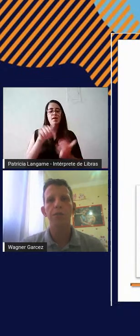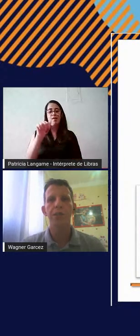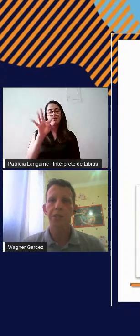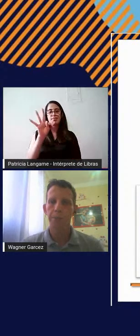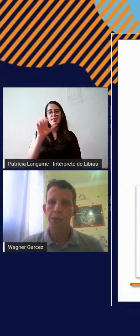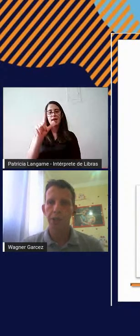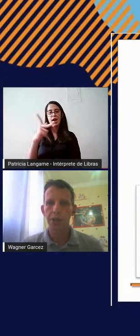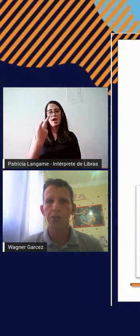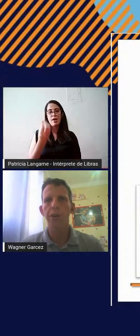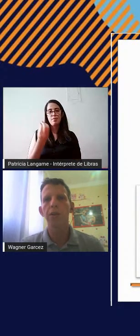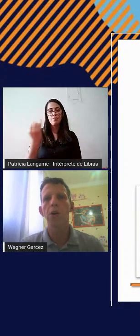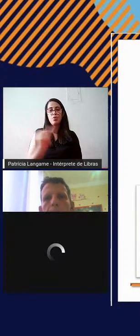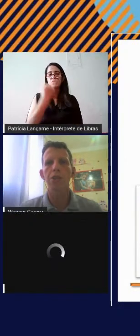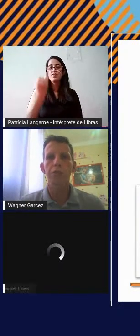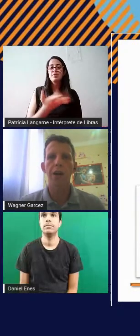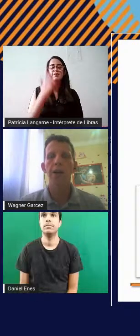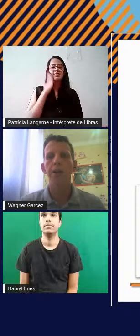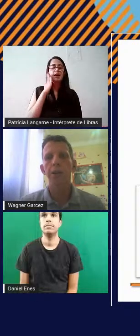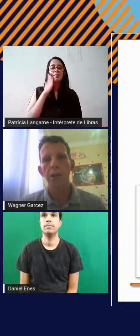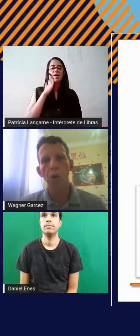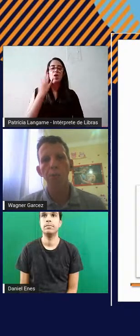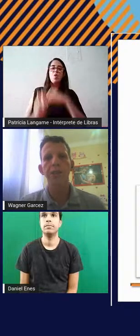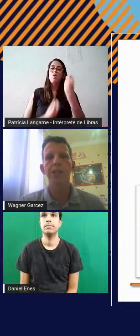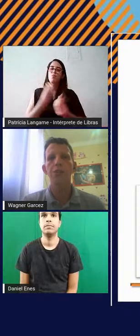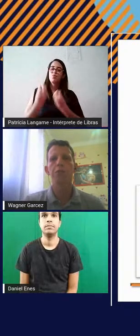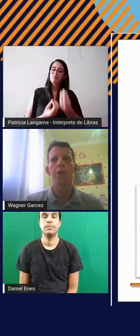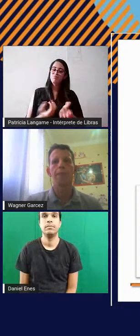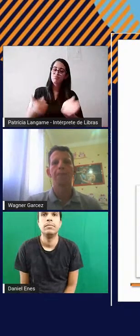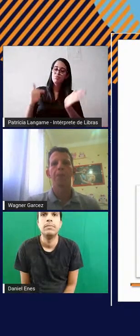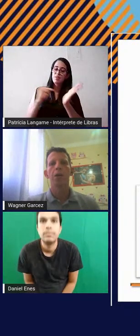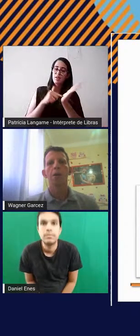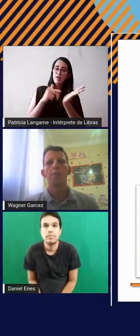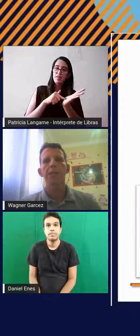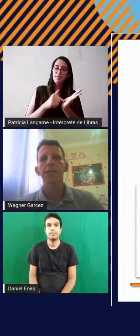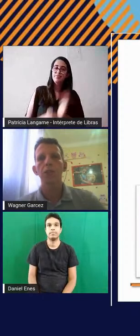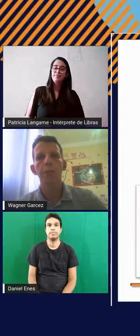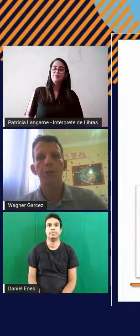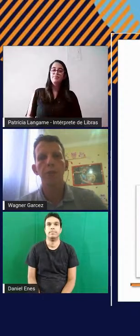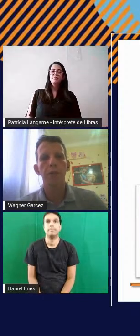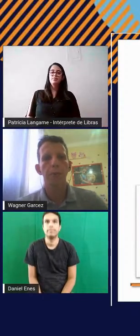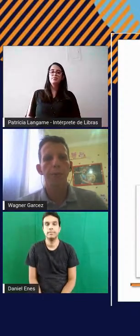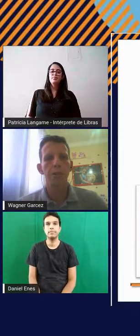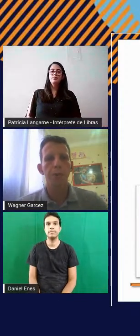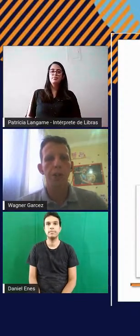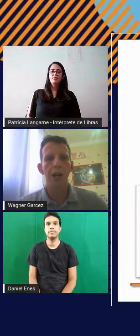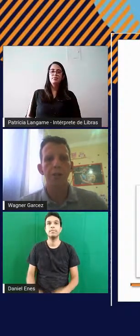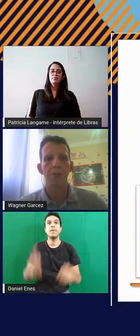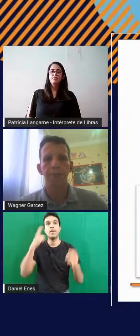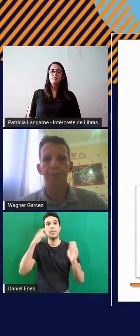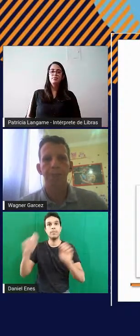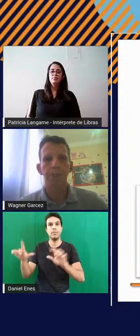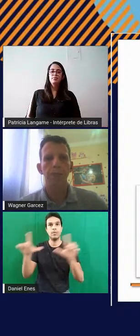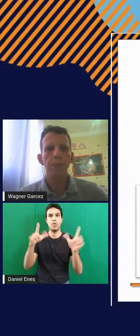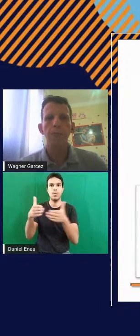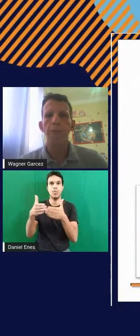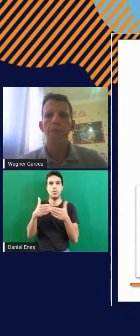importante você saber direitinho ali como ativar e como desativar. Passando, por favor, para o próximo slide,